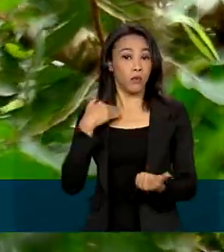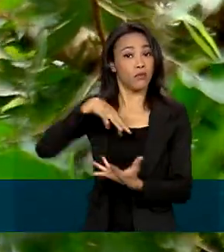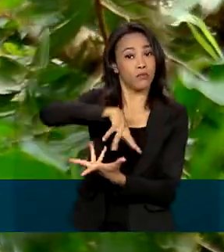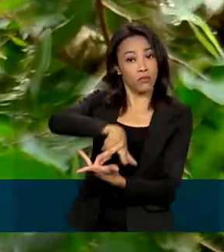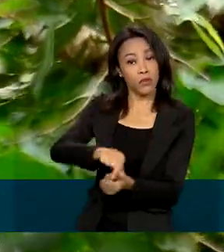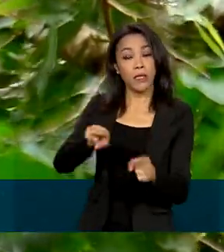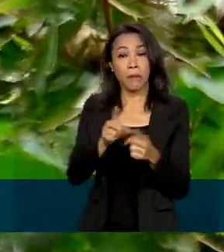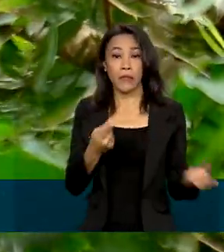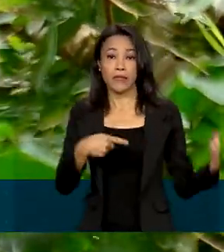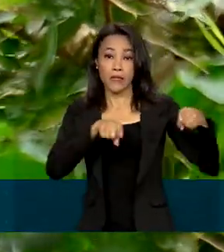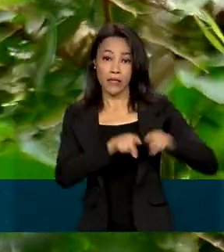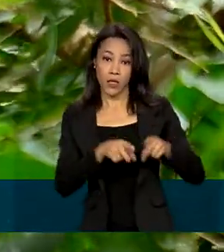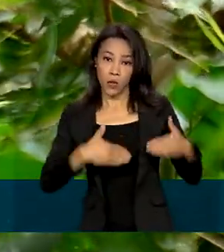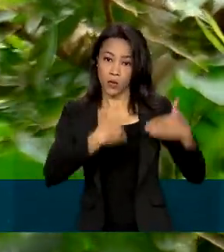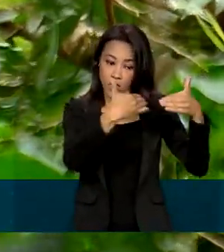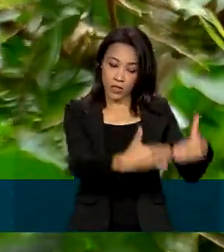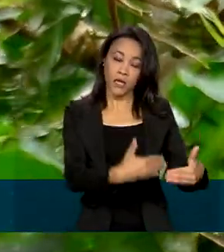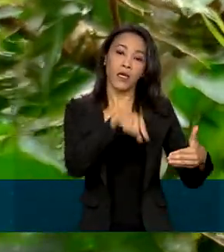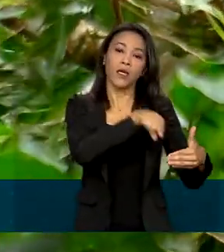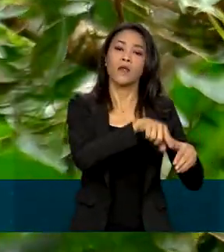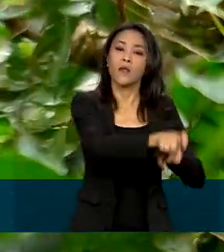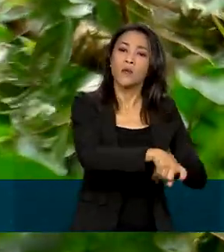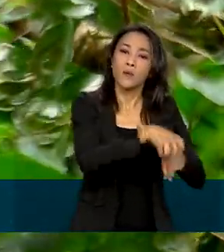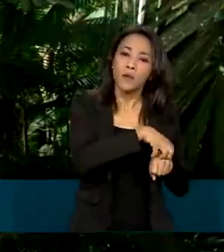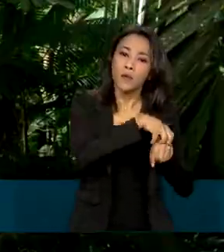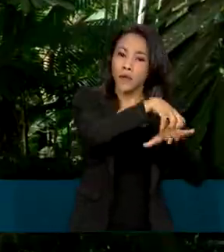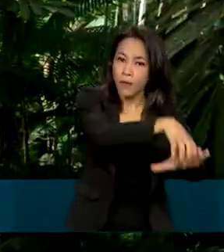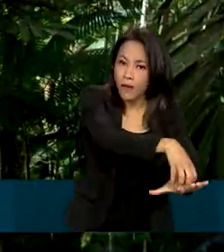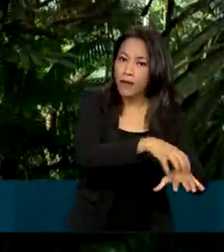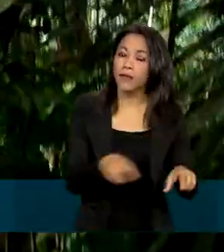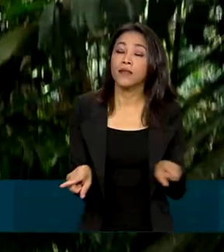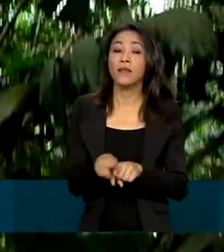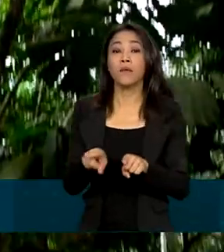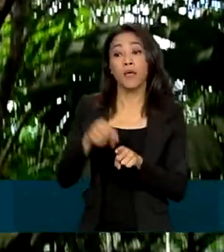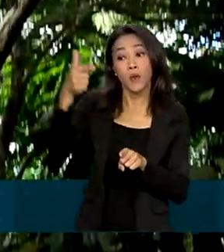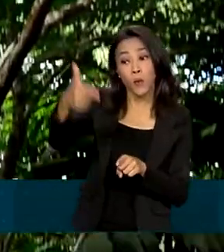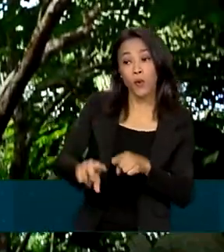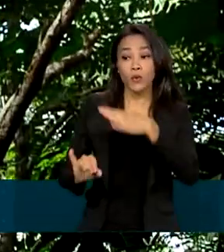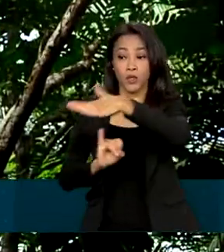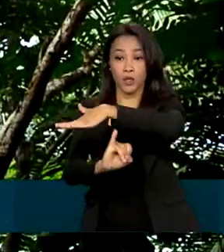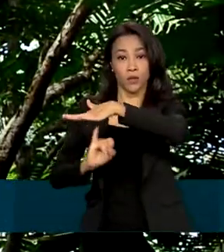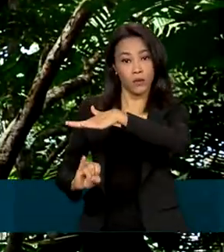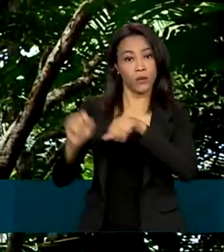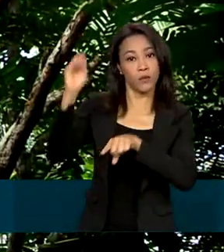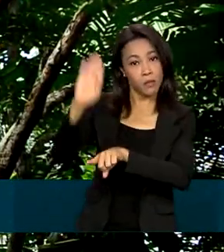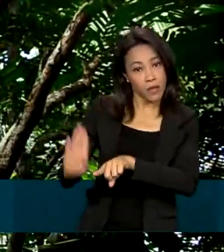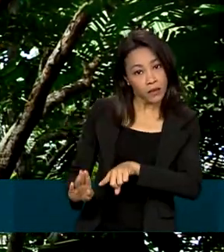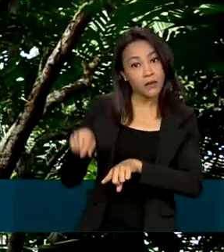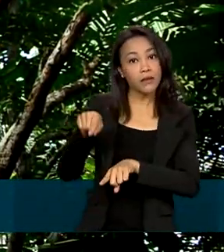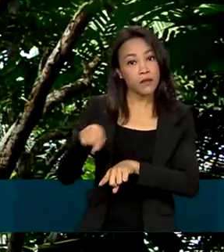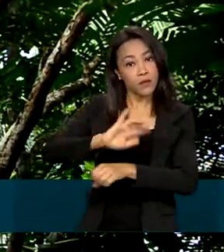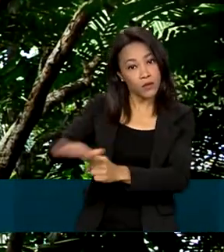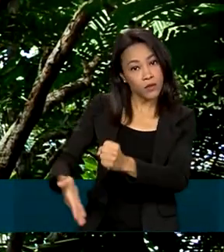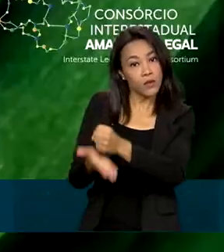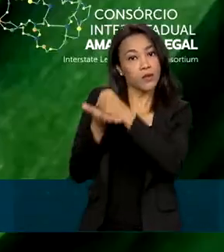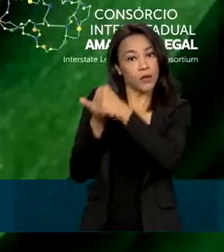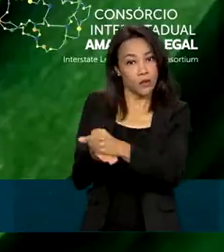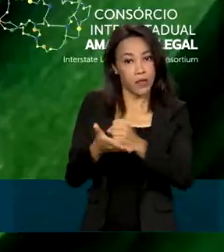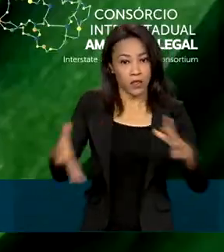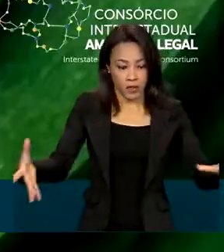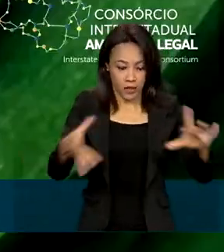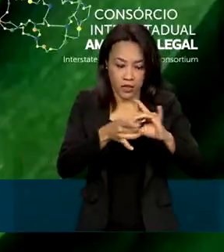parceria do Ministério da Agricultura, Pecuária e Abastecimento com o Instituto Brasileiro de Desenvolvimento e Sustentabilidade.